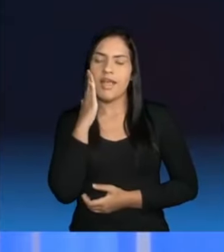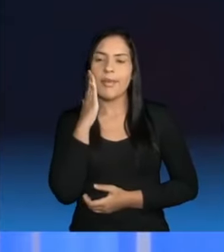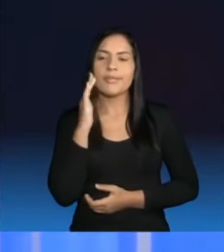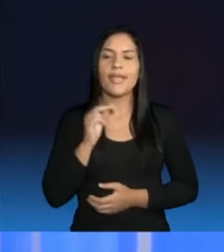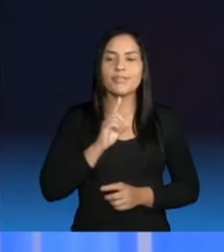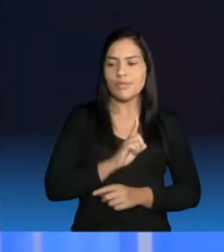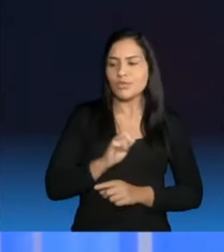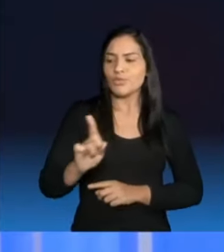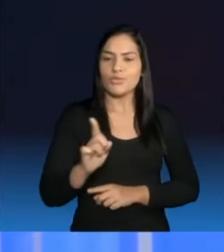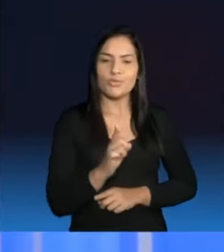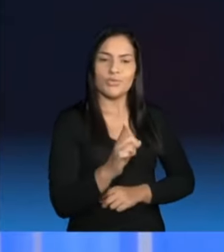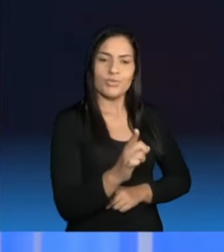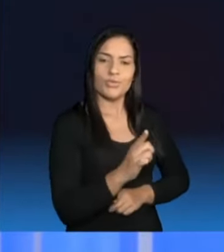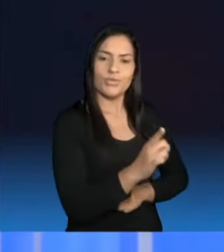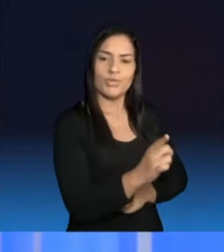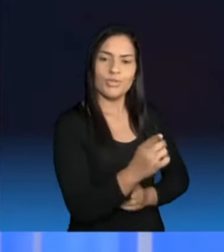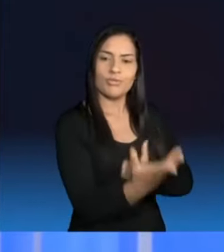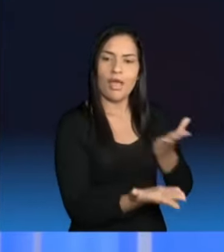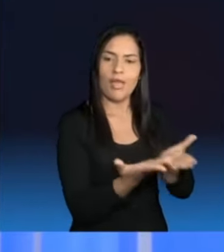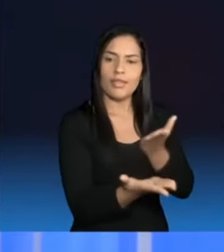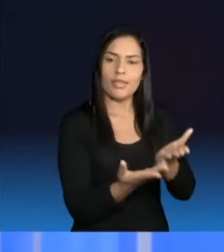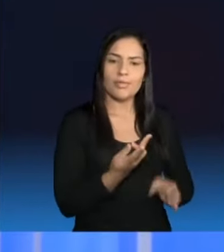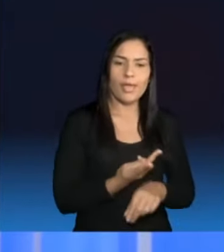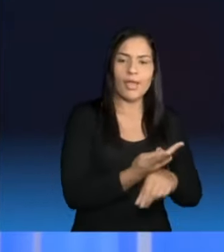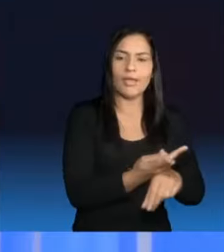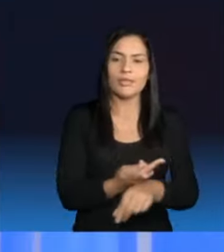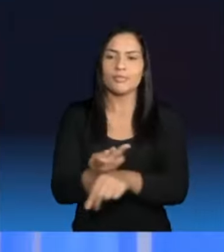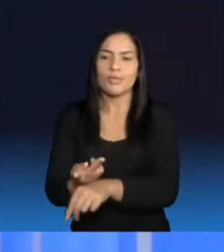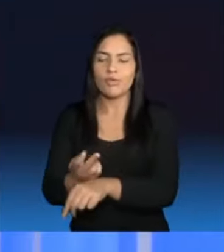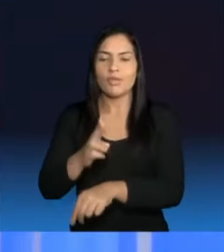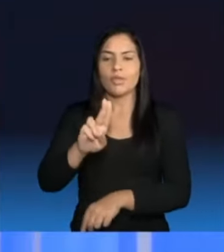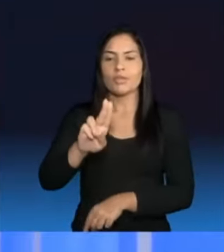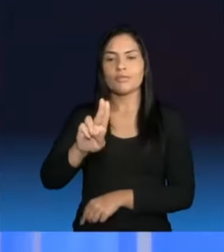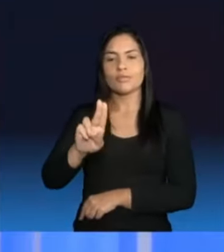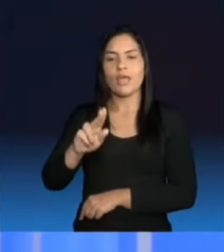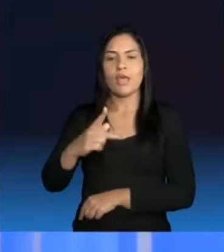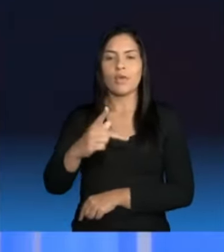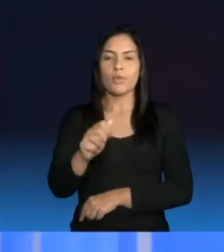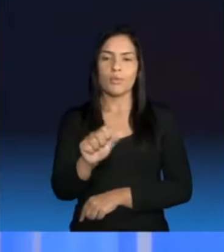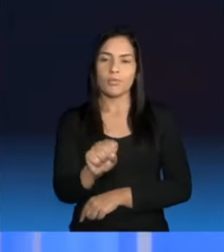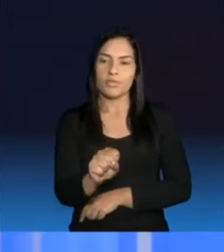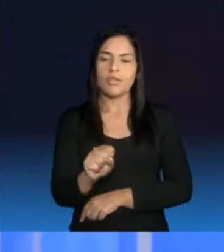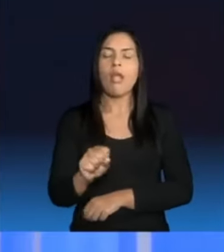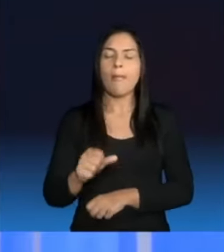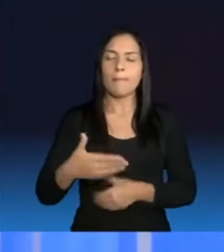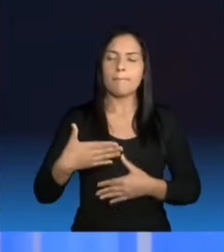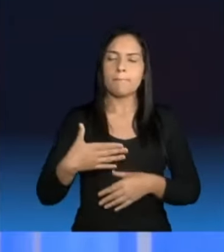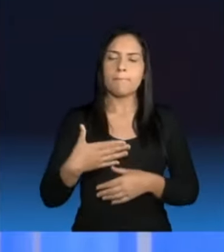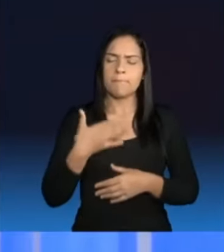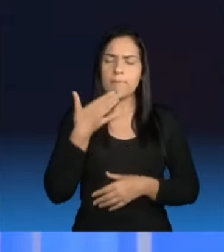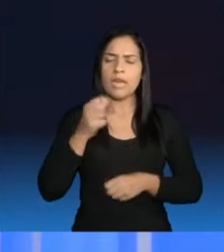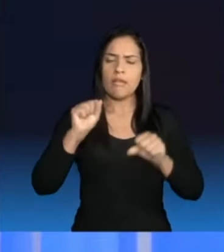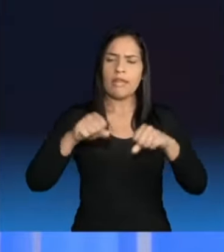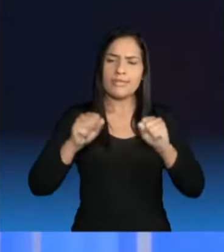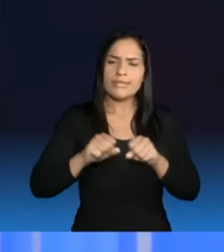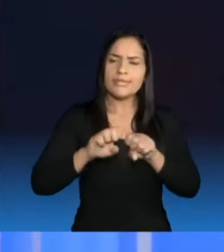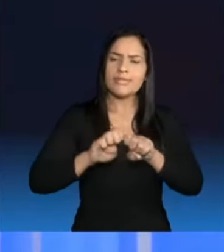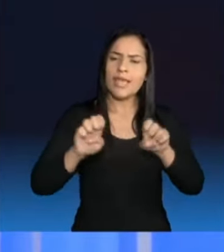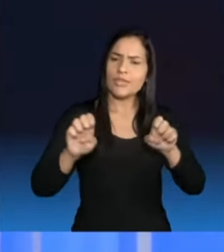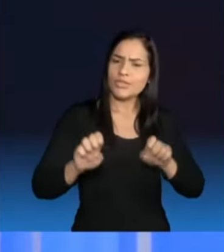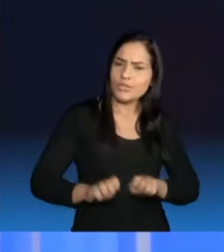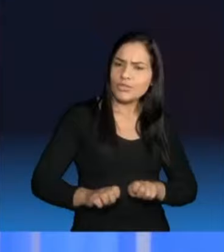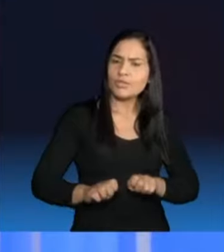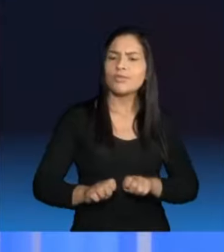Então, realmente, precisa melhorar muito a questão da infraestrutura das UBS. Precisa ser